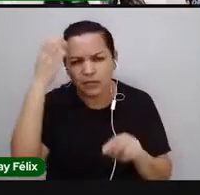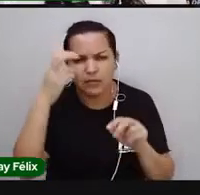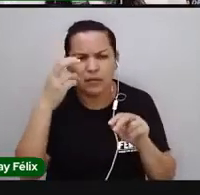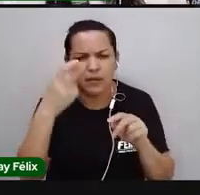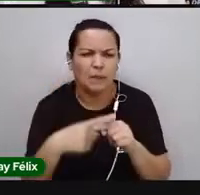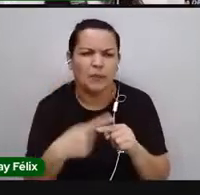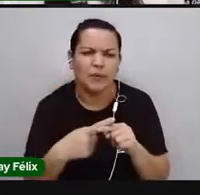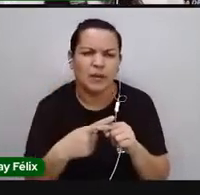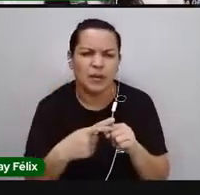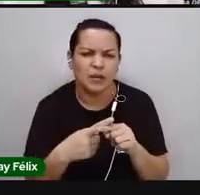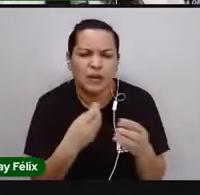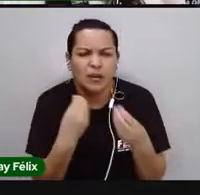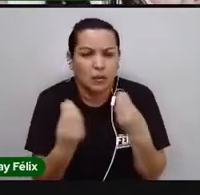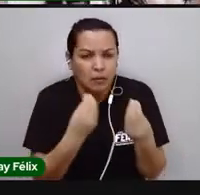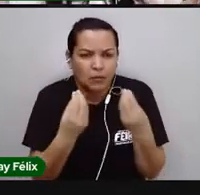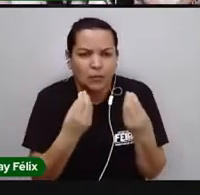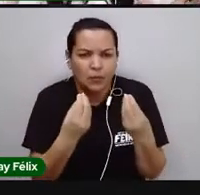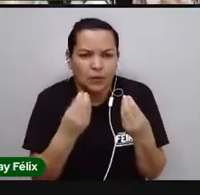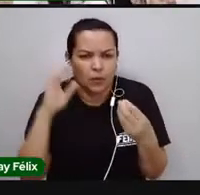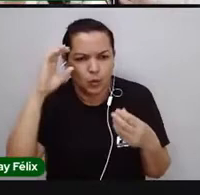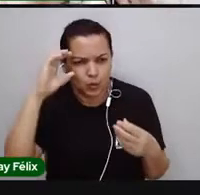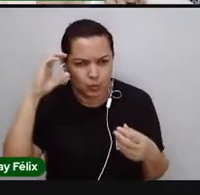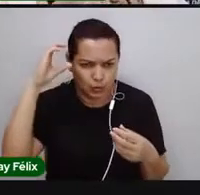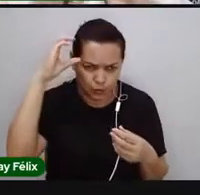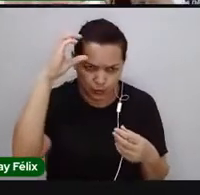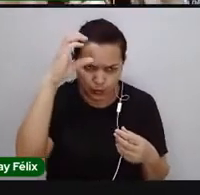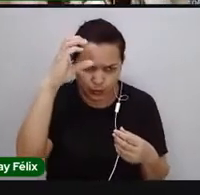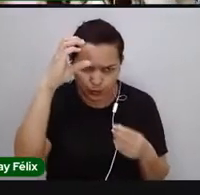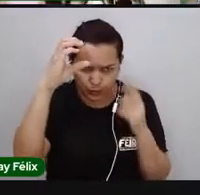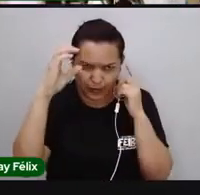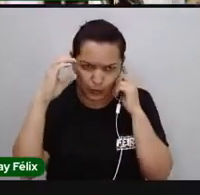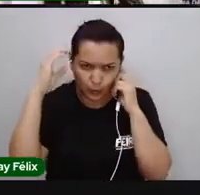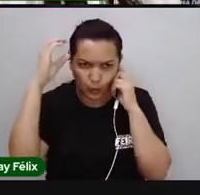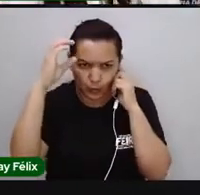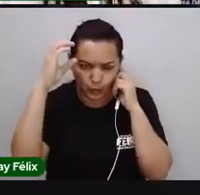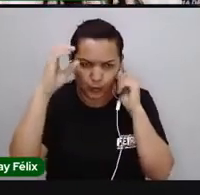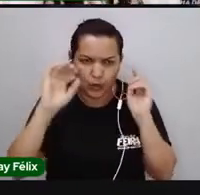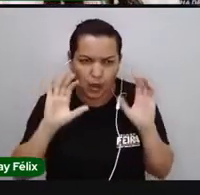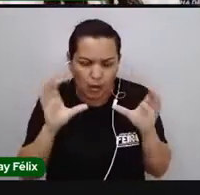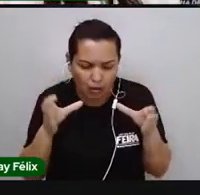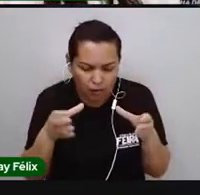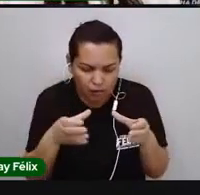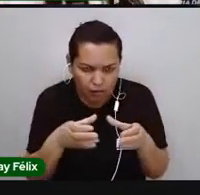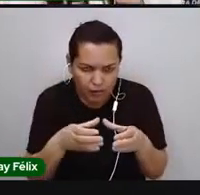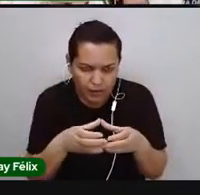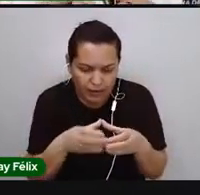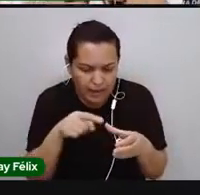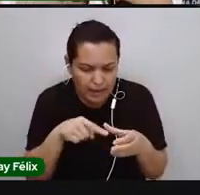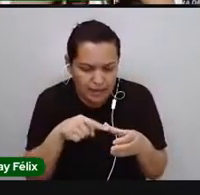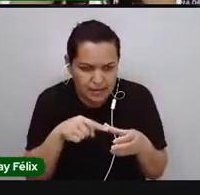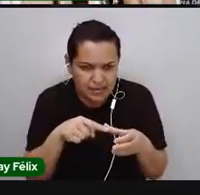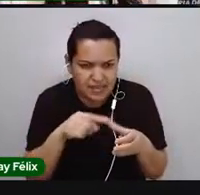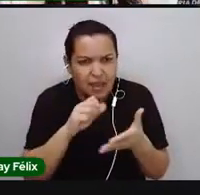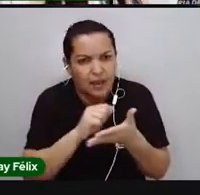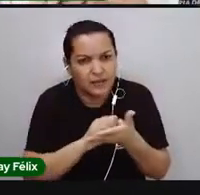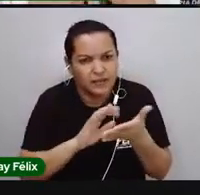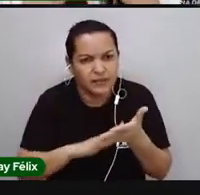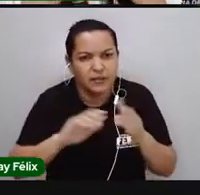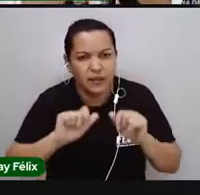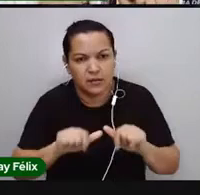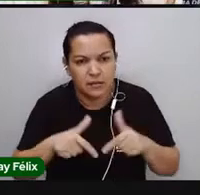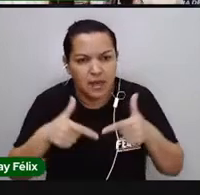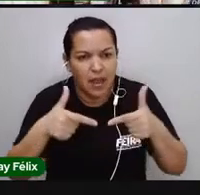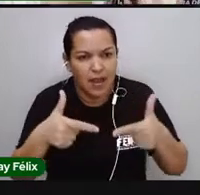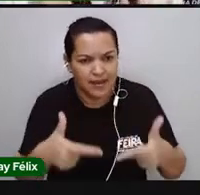O que é cultura, então? Cultura, vamos pensar que é um conjunto de atividades, de formas